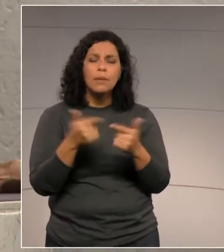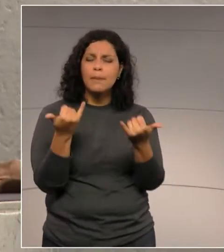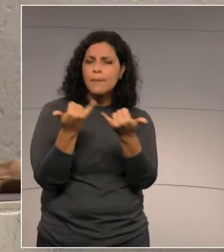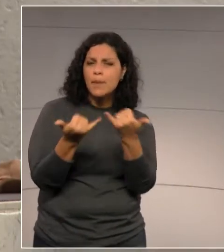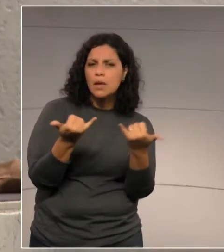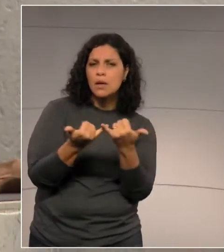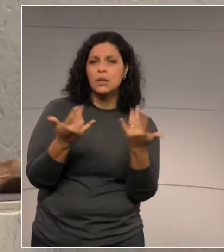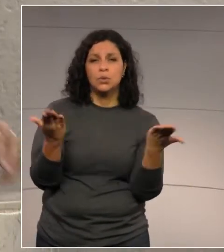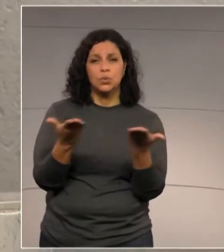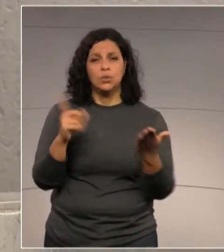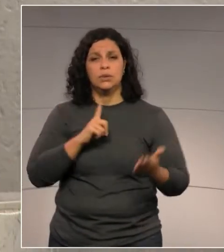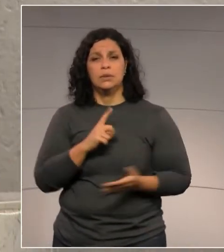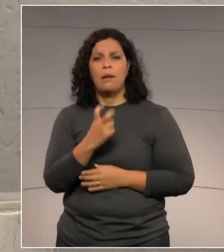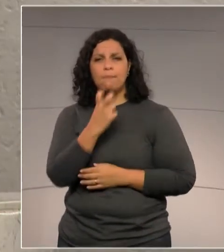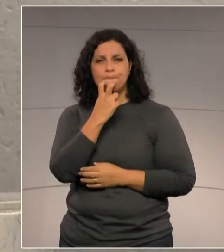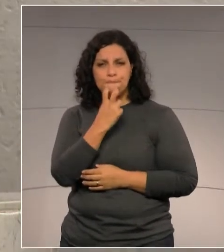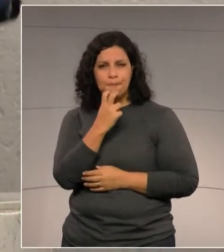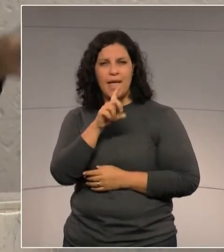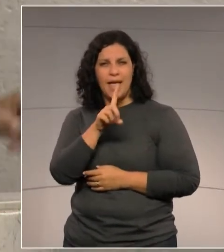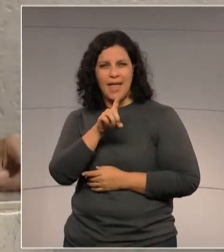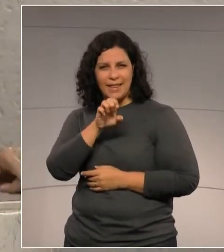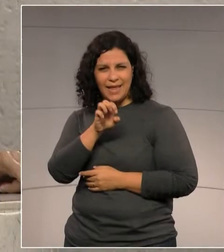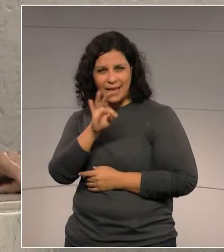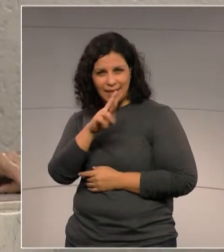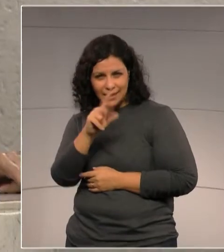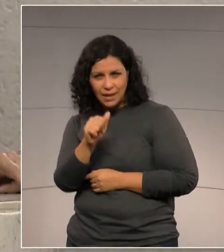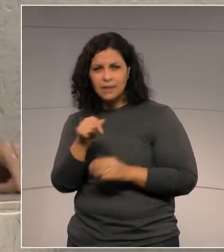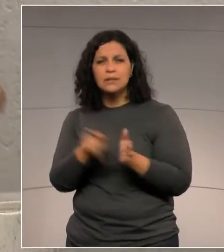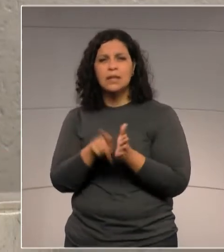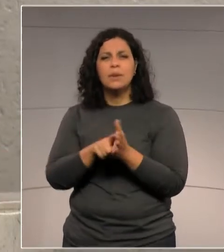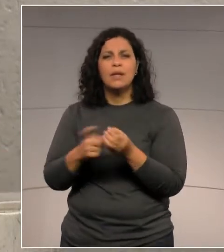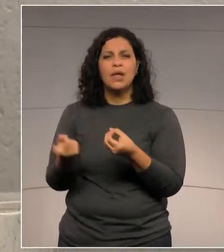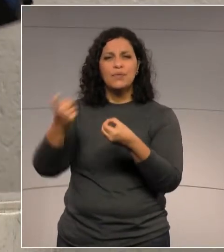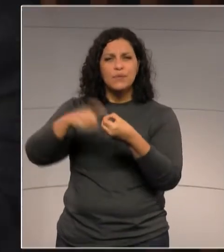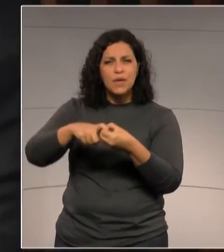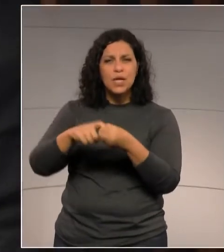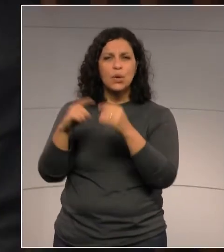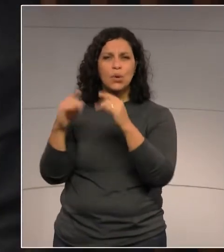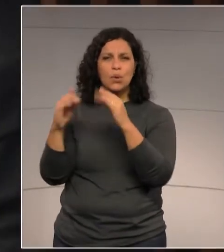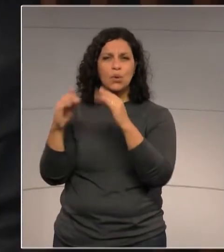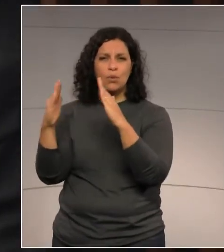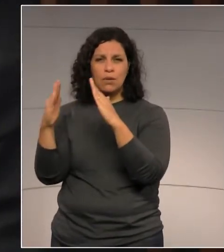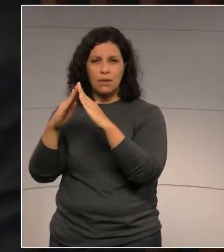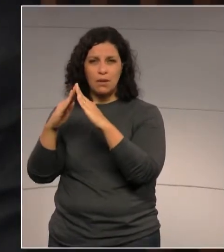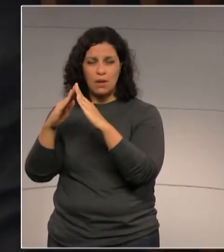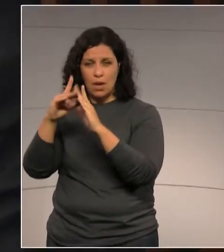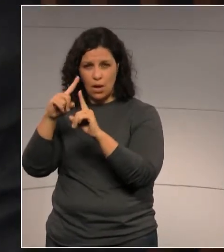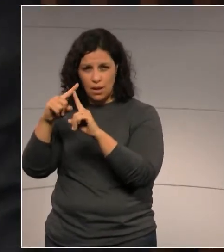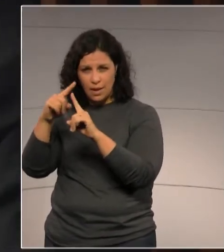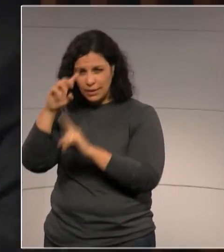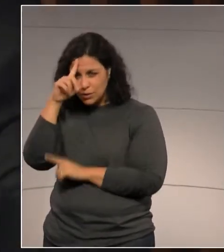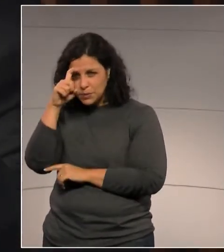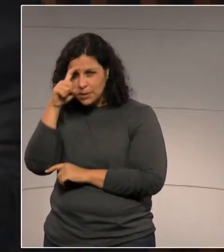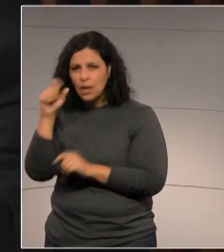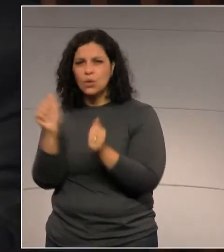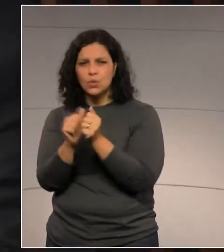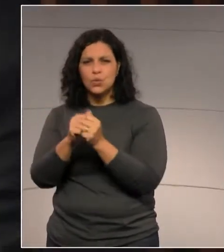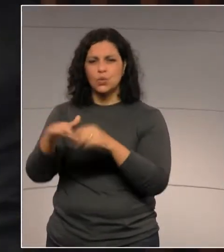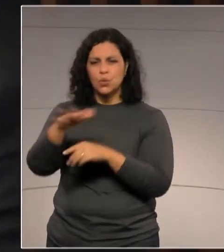no DETRAN, quando faz os credenciamentos das clínicas, credenciar profissionais na área médico,